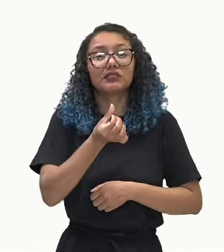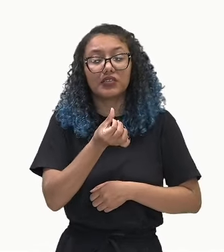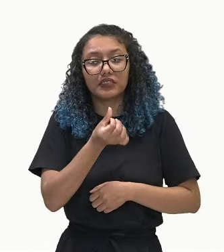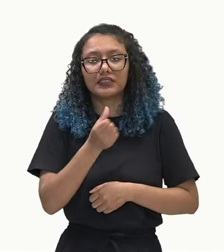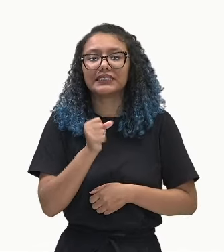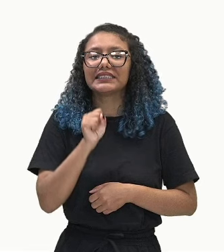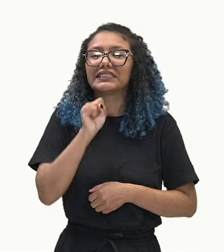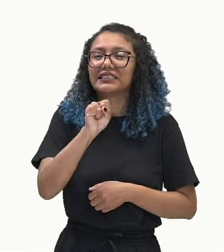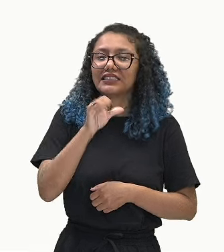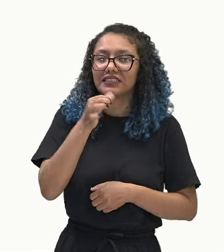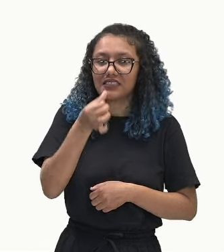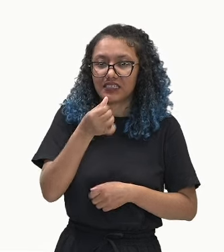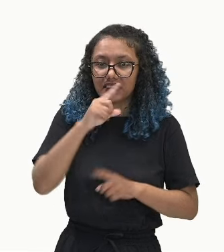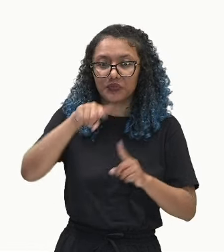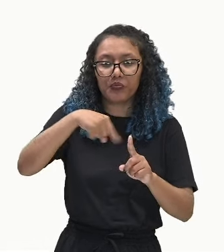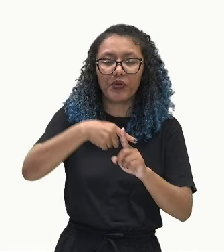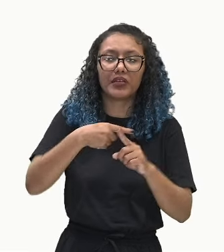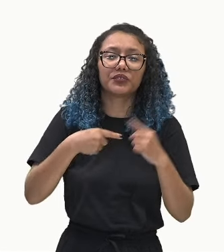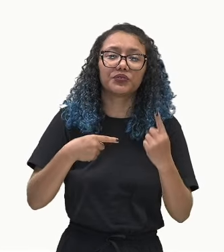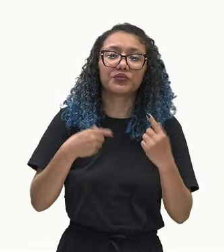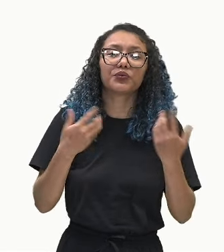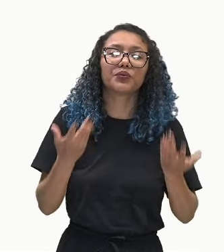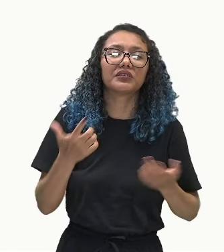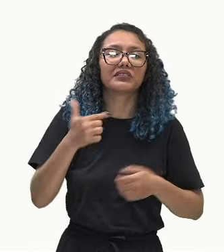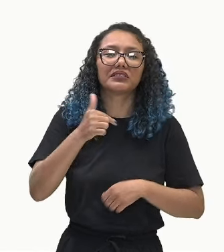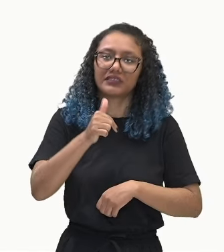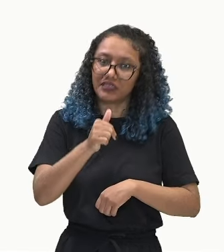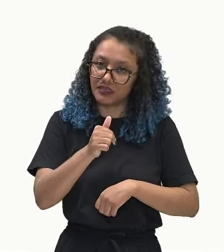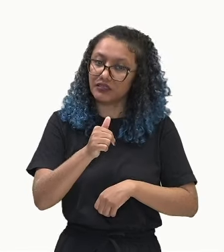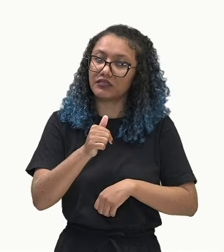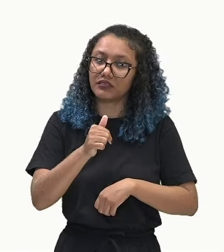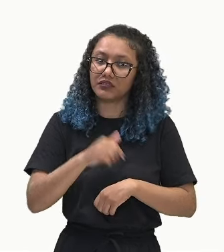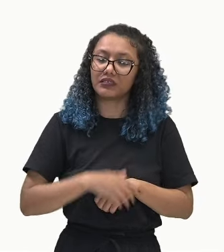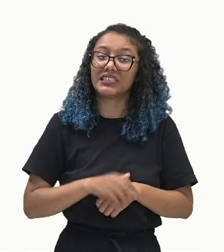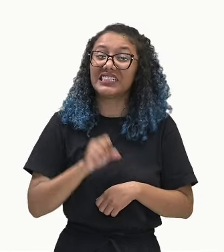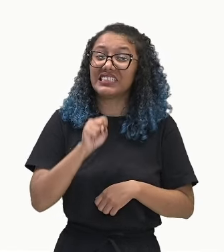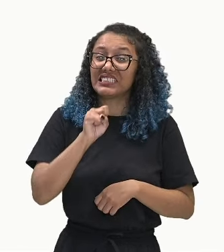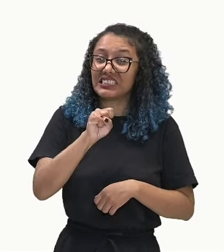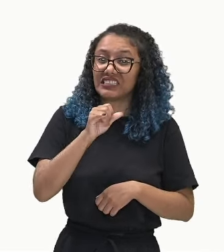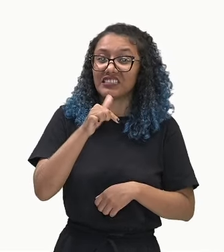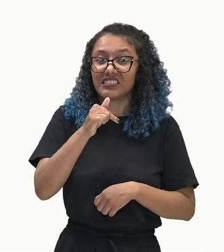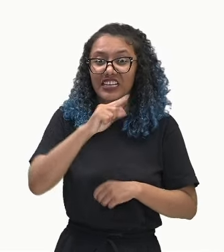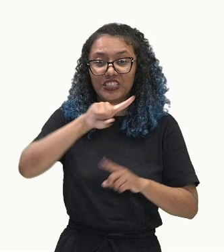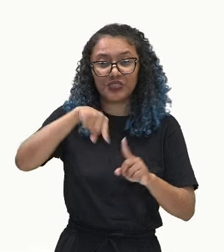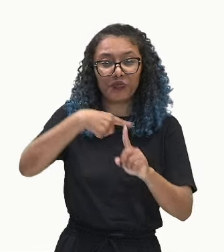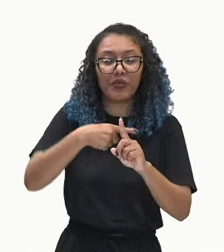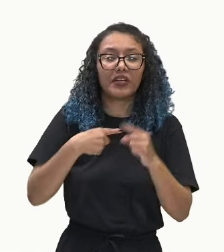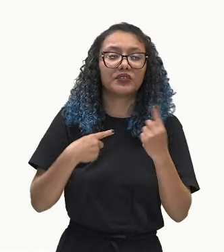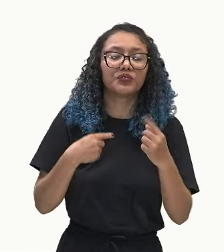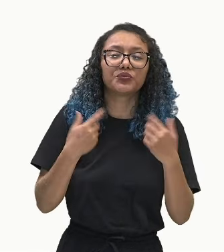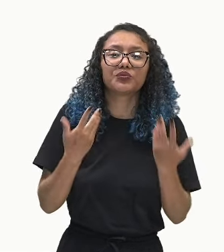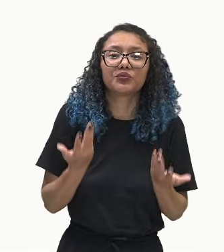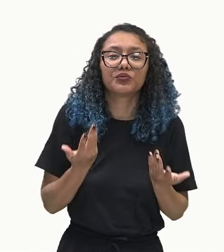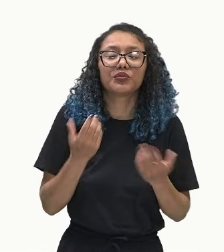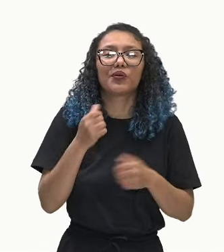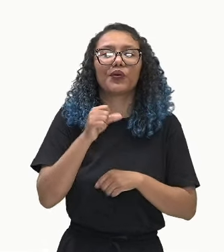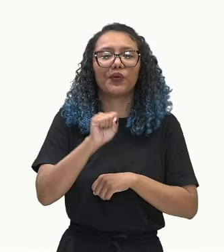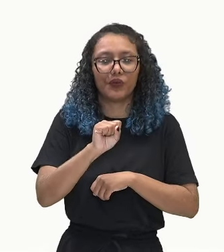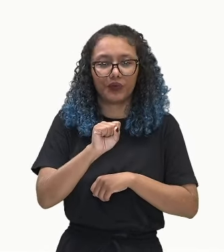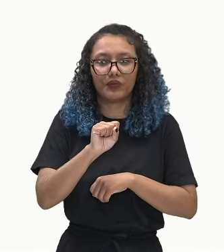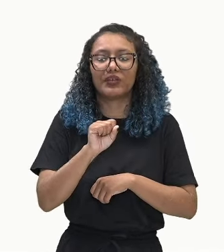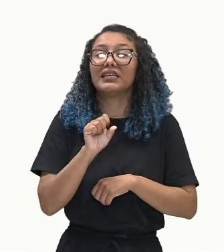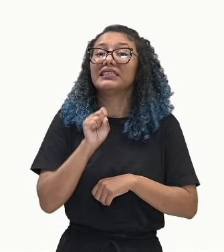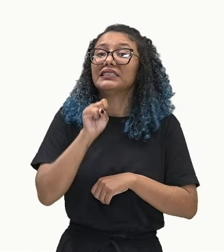6 mais 1, dá 7. Se somamos 7 mais 1, dá 8.